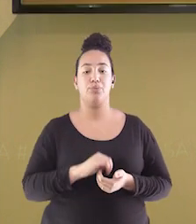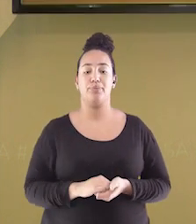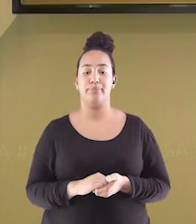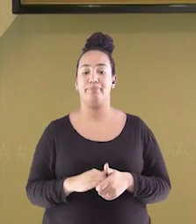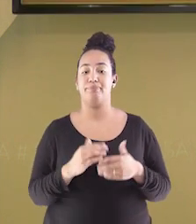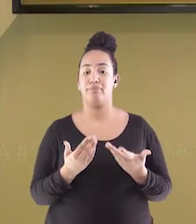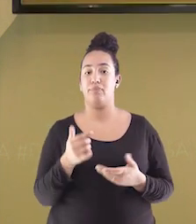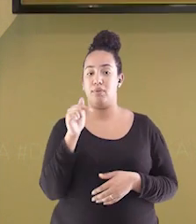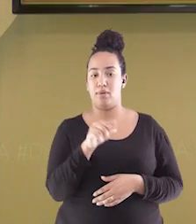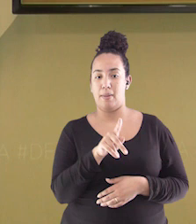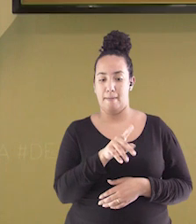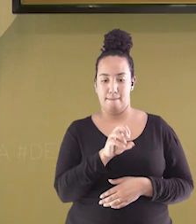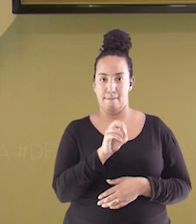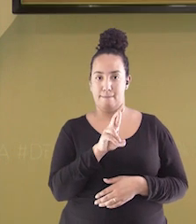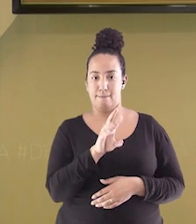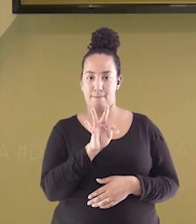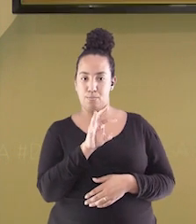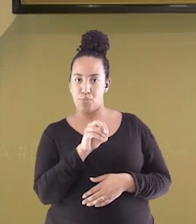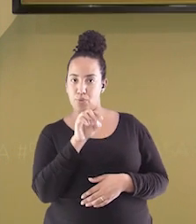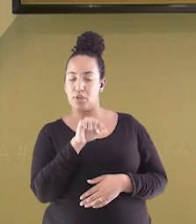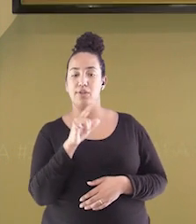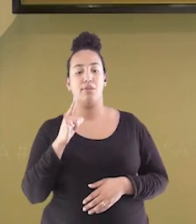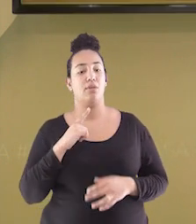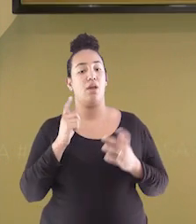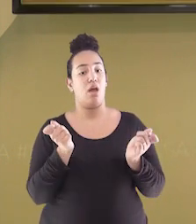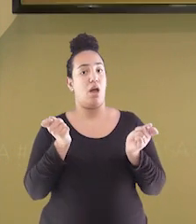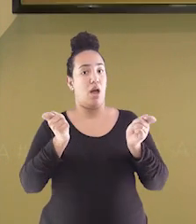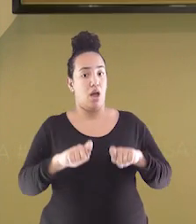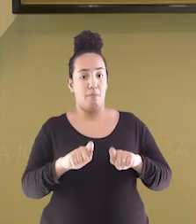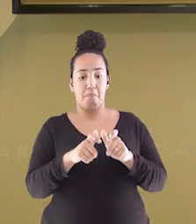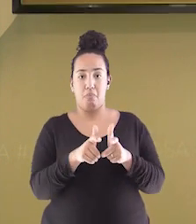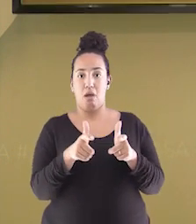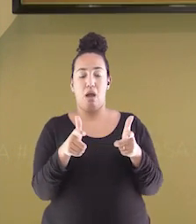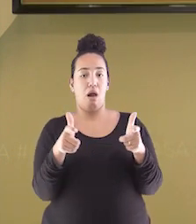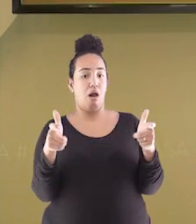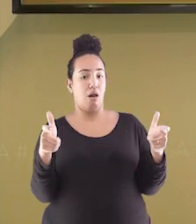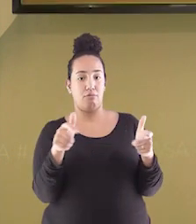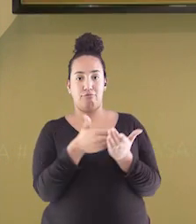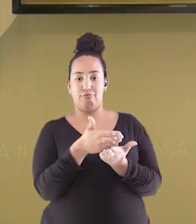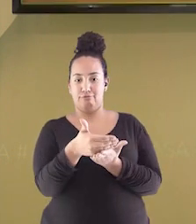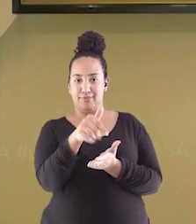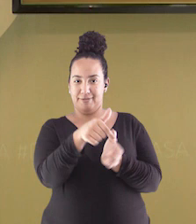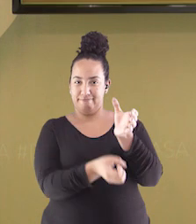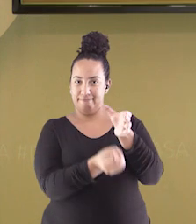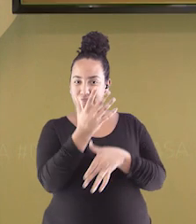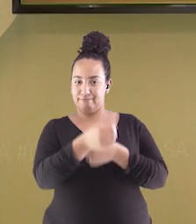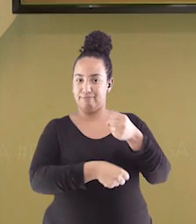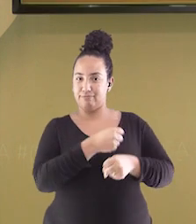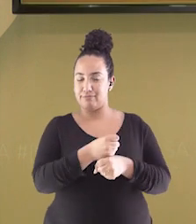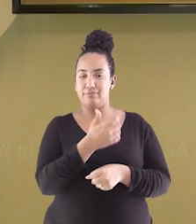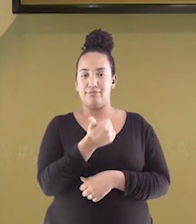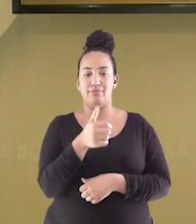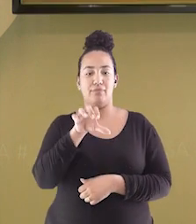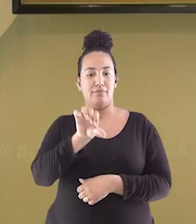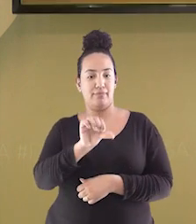Sempre à frente do seu tempo o porto tinha uma capacidade fora do comum quando foi inaugurado. em